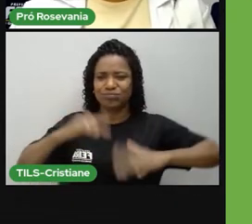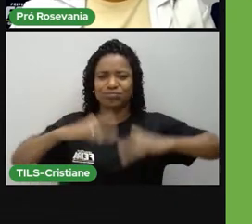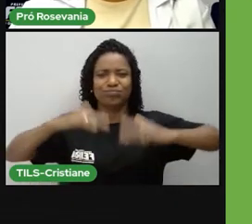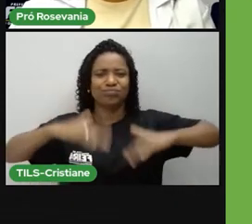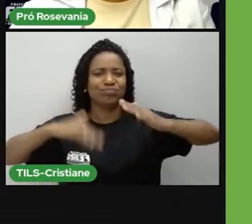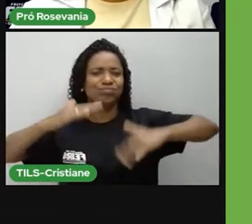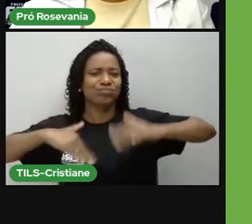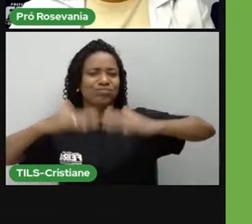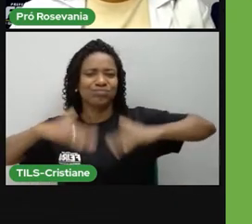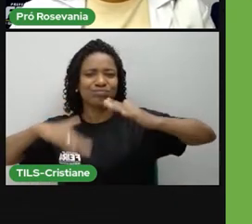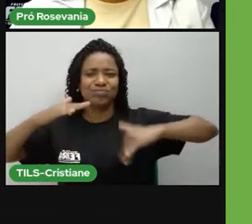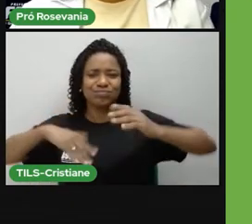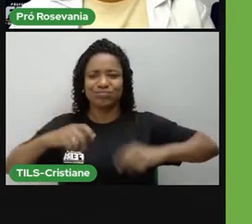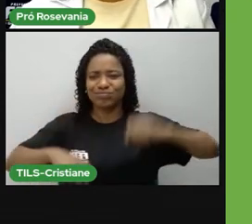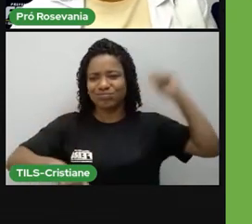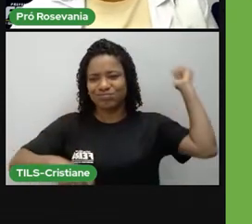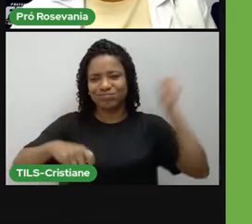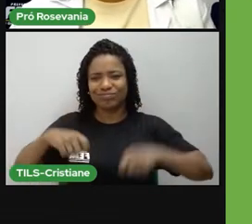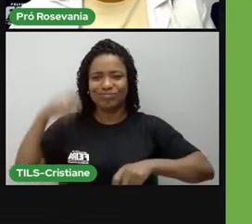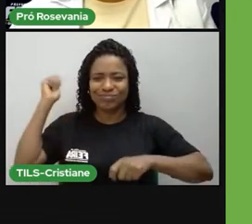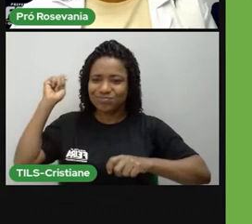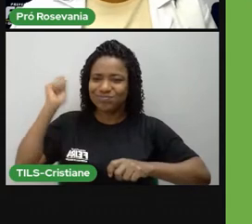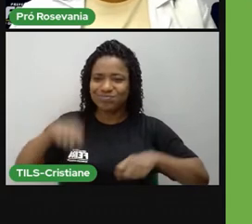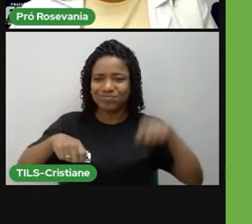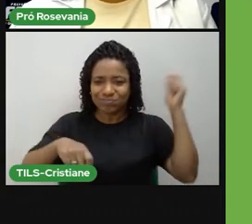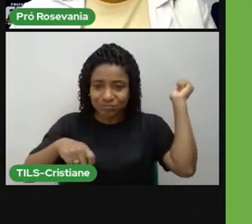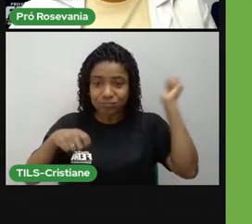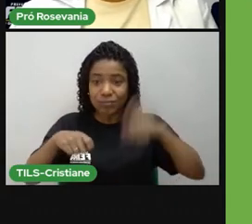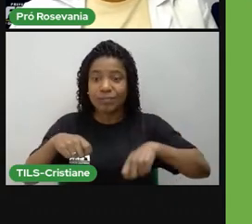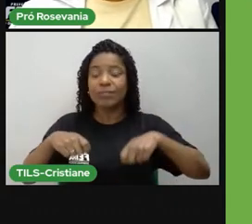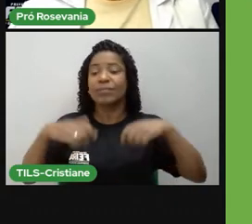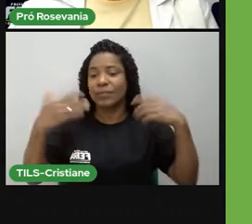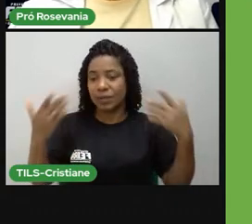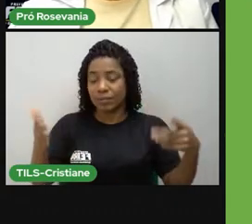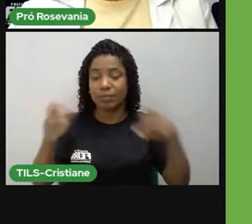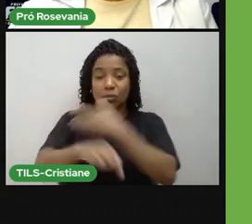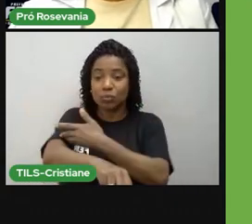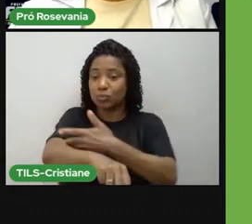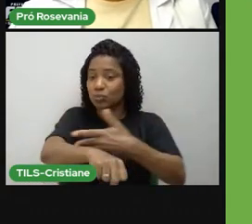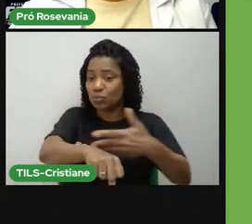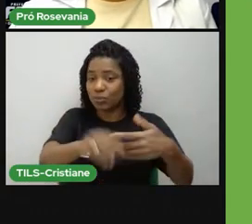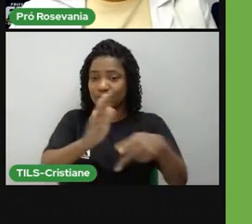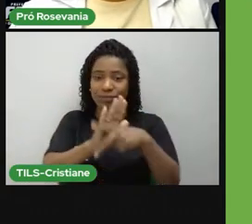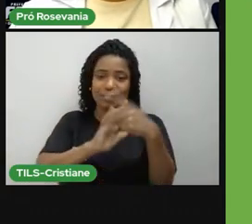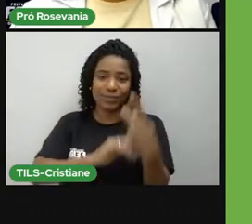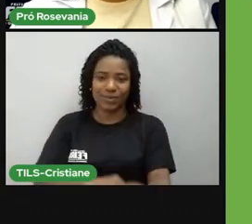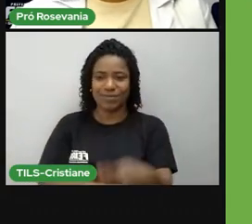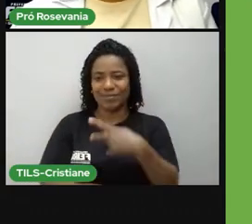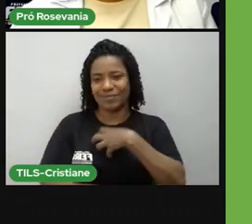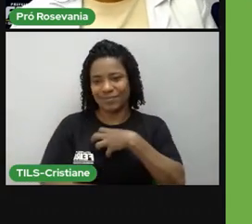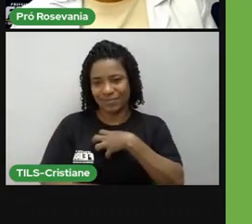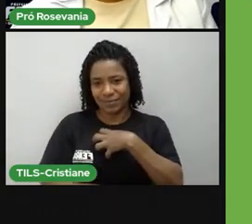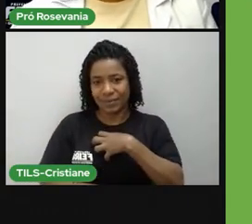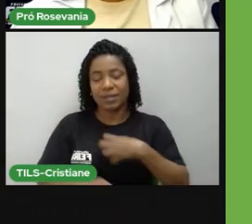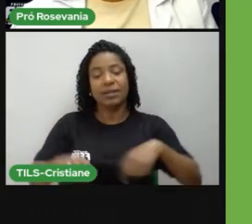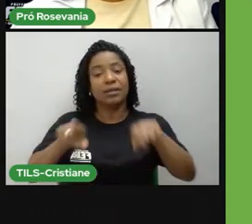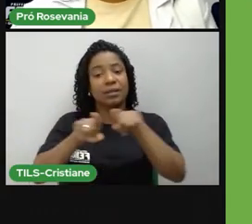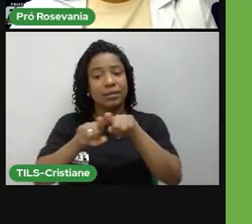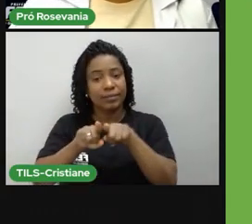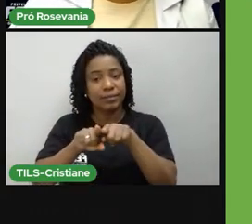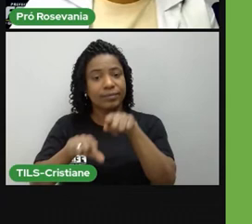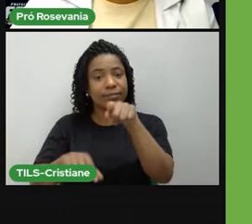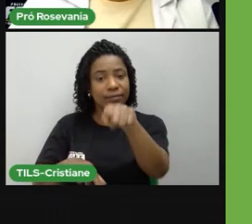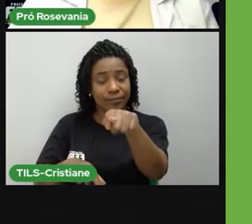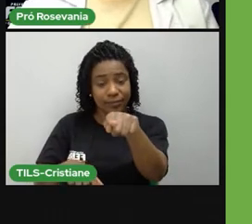coisas assim, que a gente é tão acostumado a usar, né, no dia a dia aqui. E, por fim, coloquei essa questão da resistência, né, que